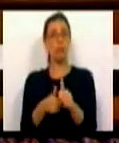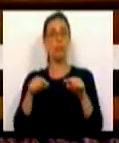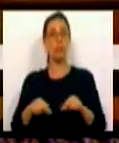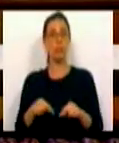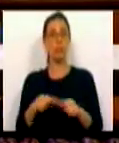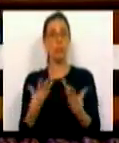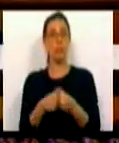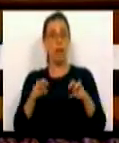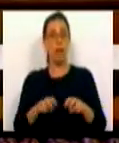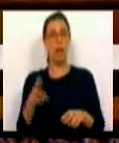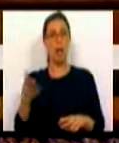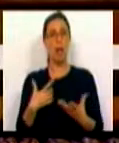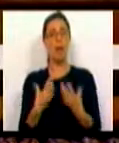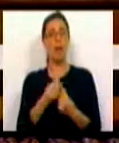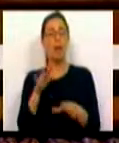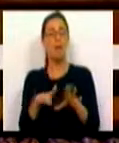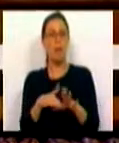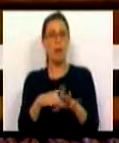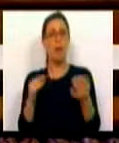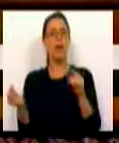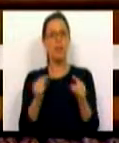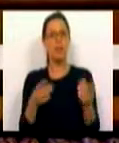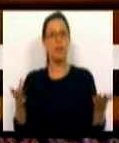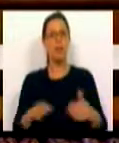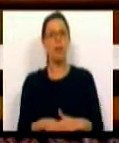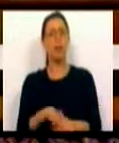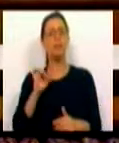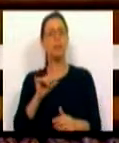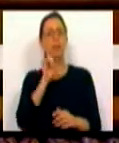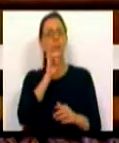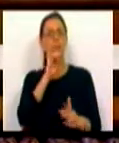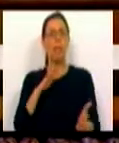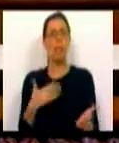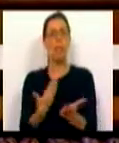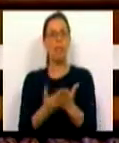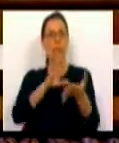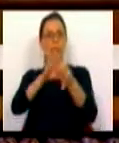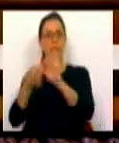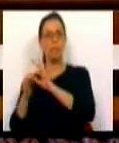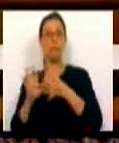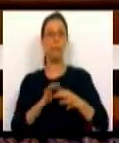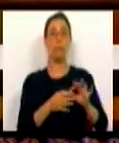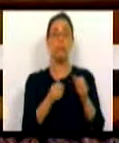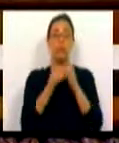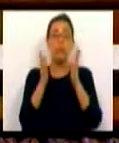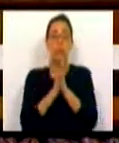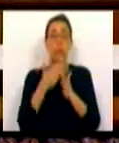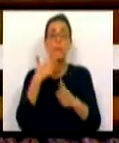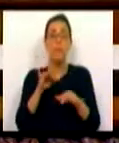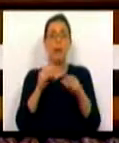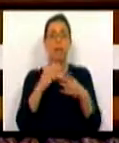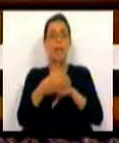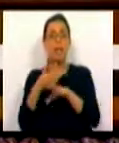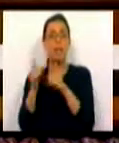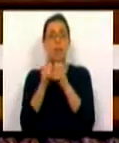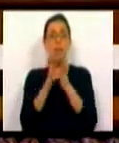aqui hoje está presente e que connosco participará neste debate, que visa potenciar e articular todas as intervenções